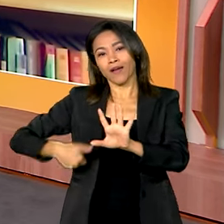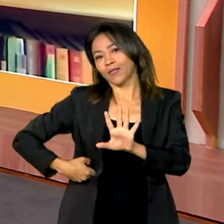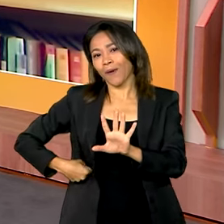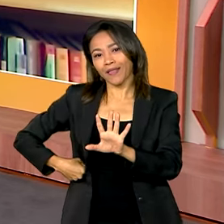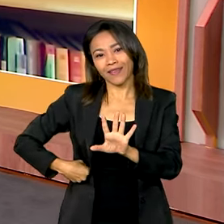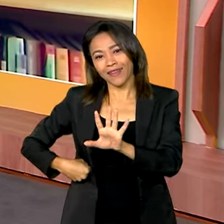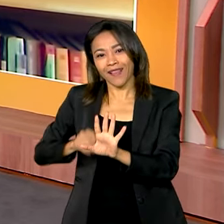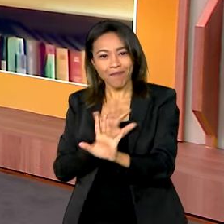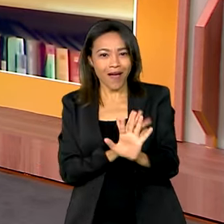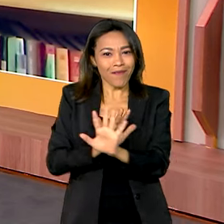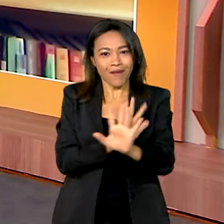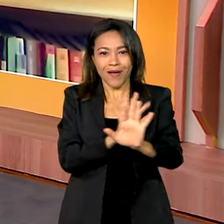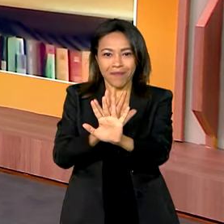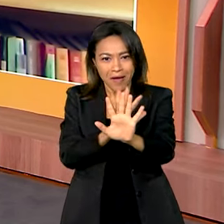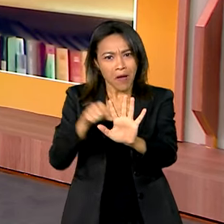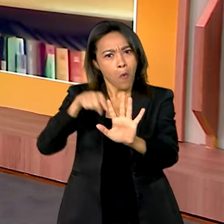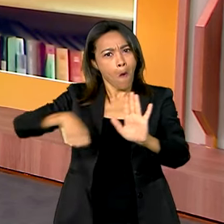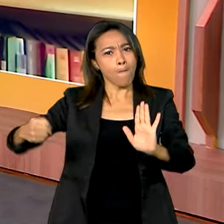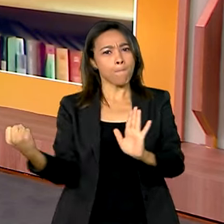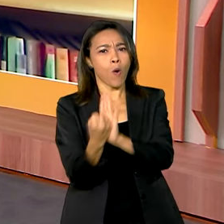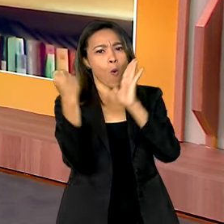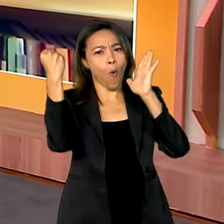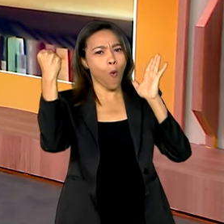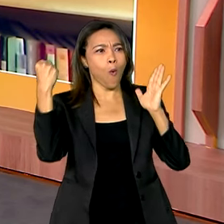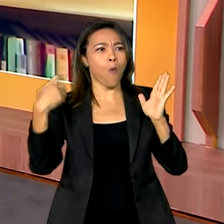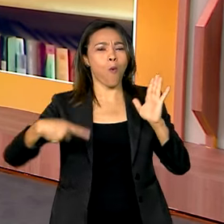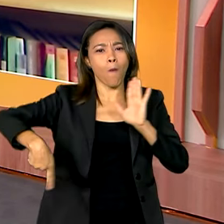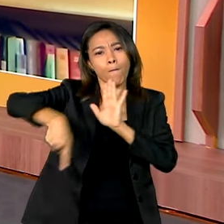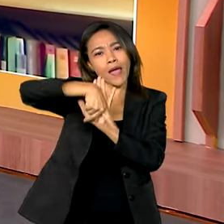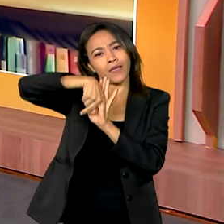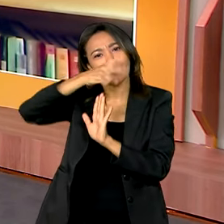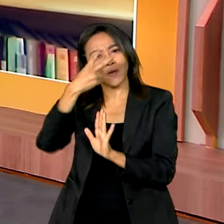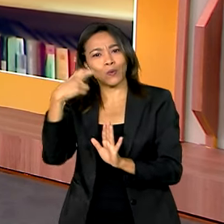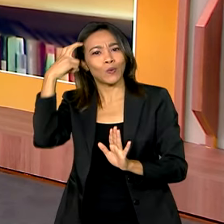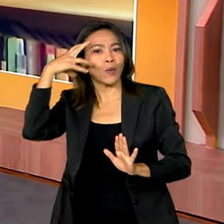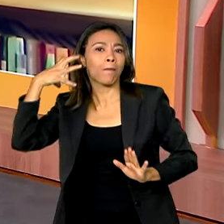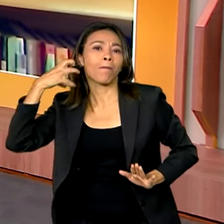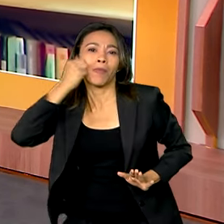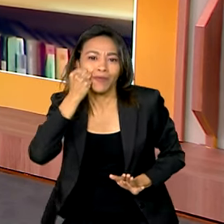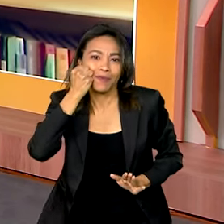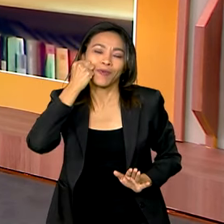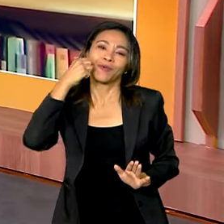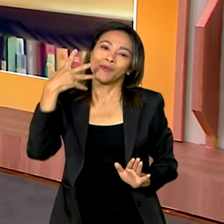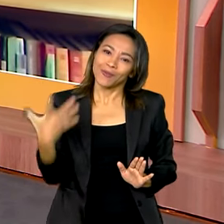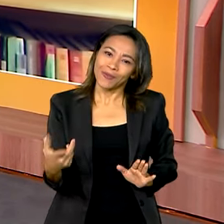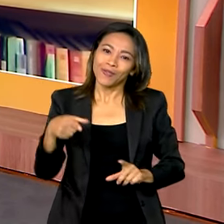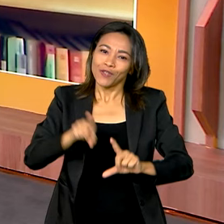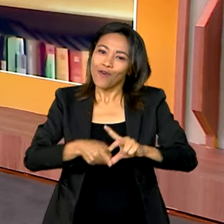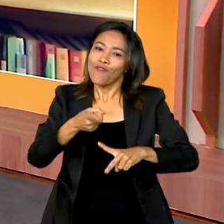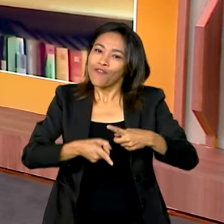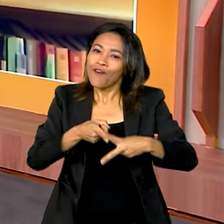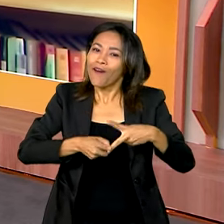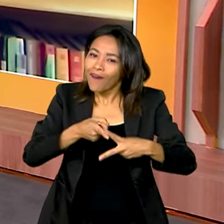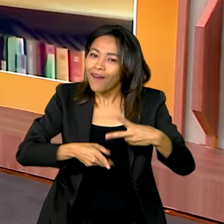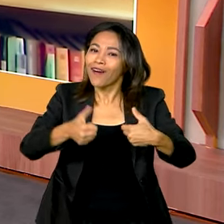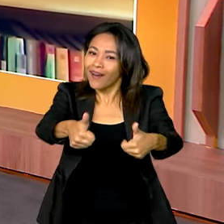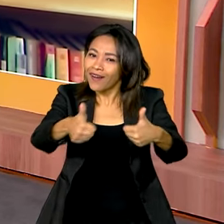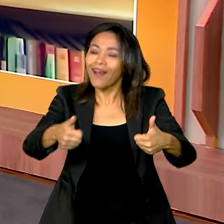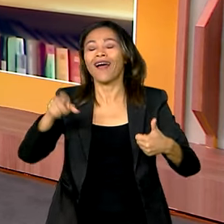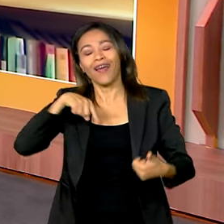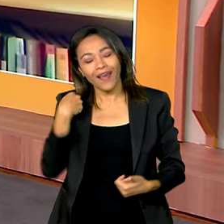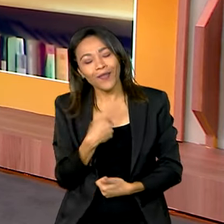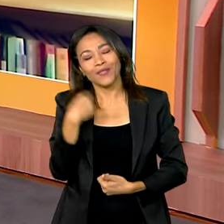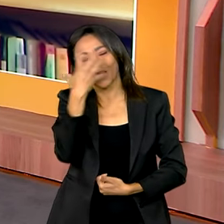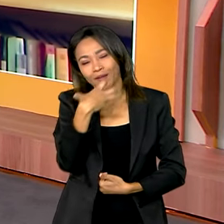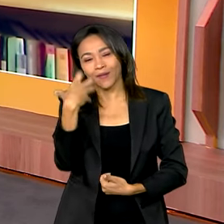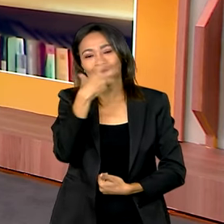aquele reconhecimento aí de patrimônio nacional. Merecem, o forró também merecem. É isso aí, é a nossa cultura, é a nossa música,